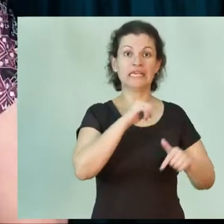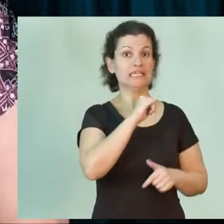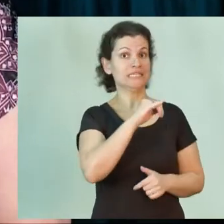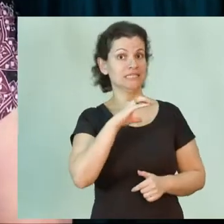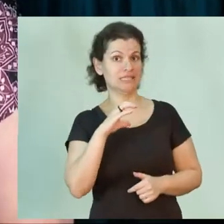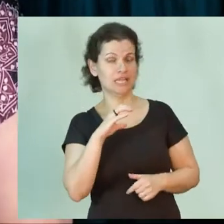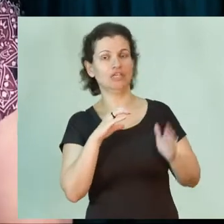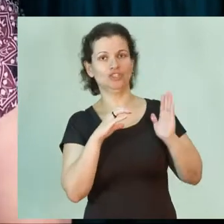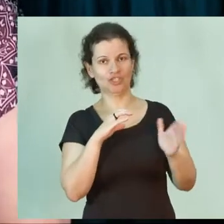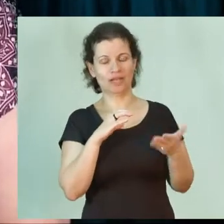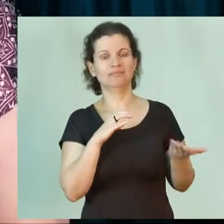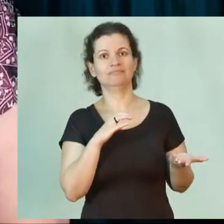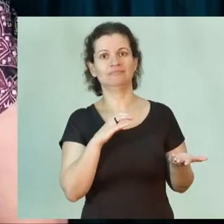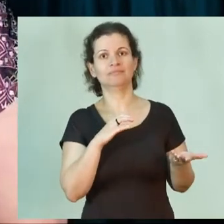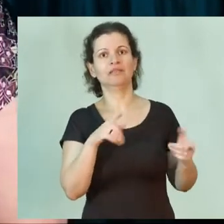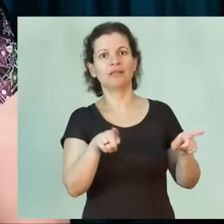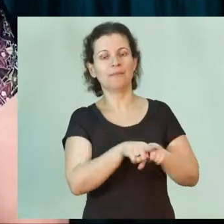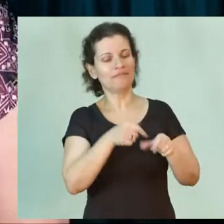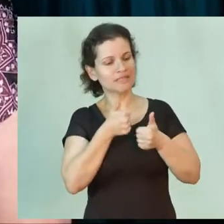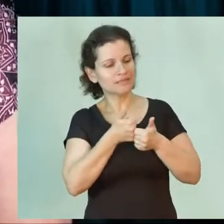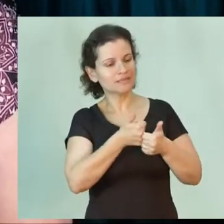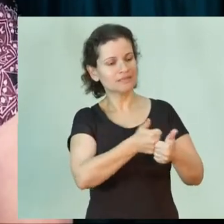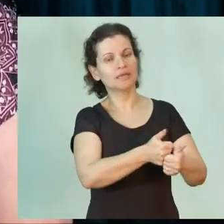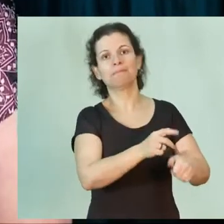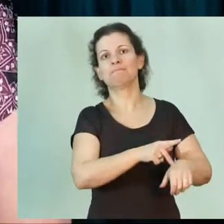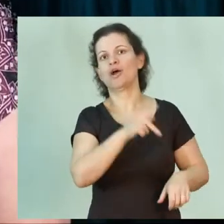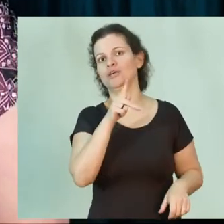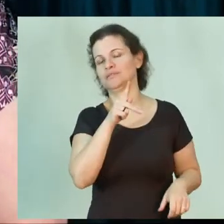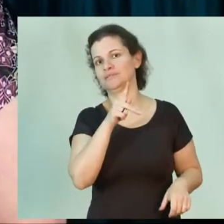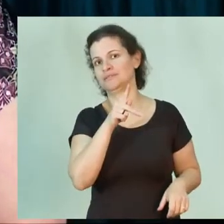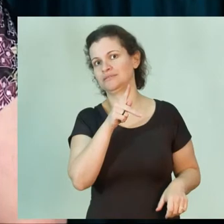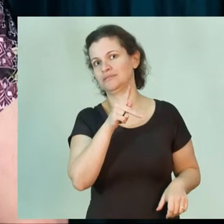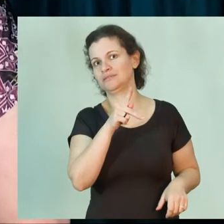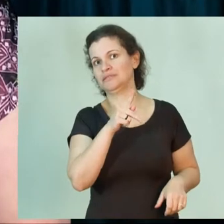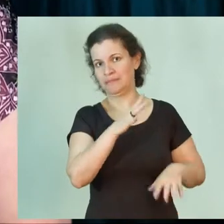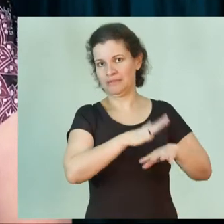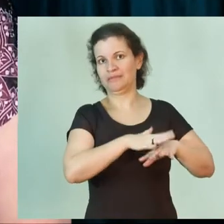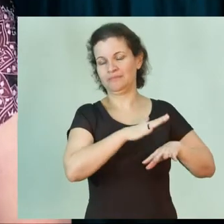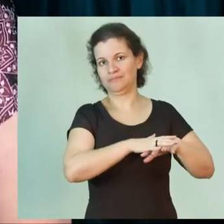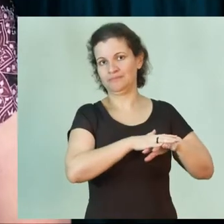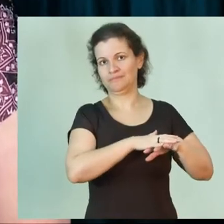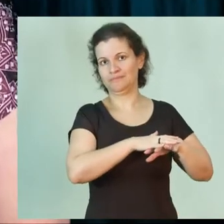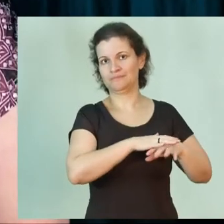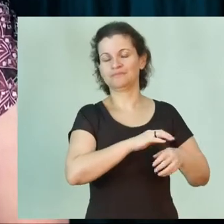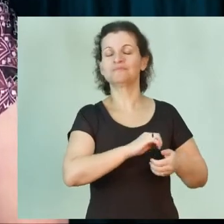Científica e vai seguir numa pós-graduação em Matemática.